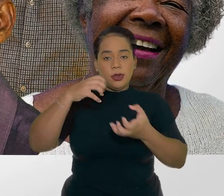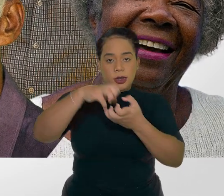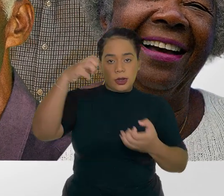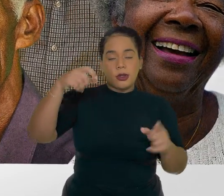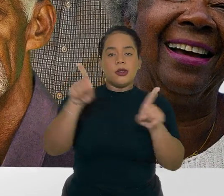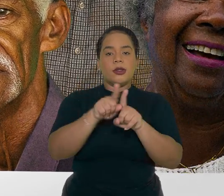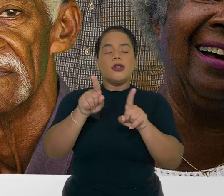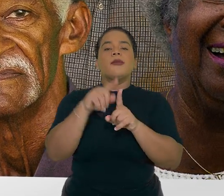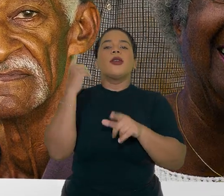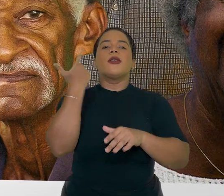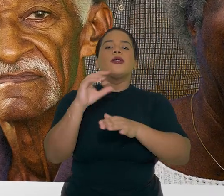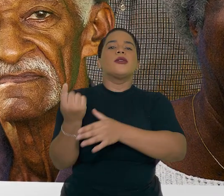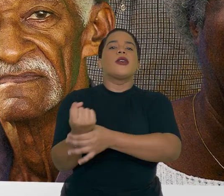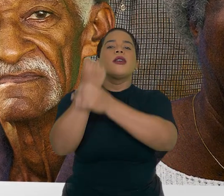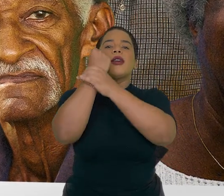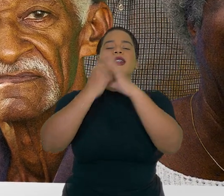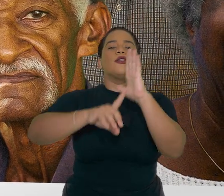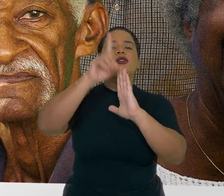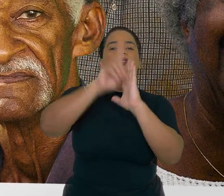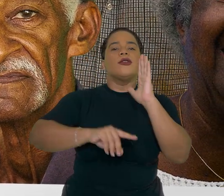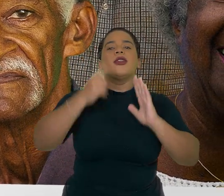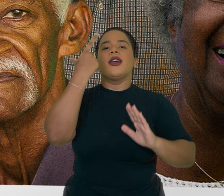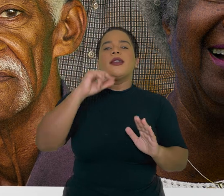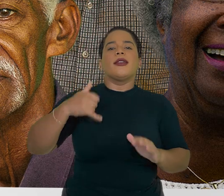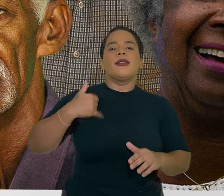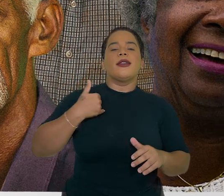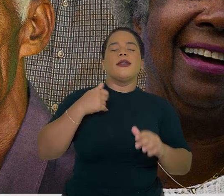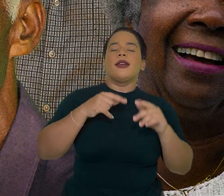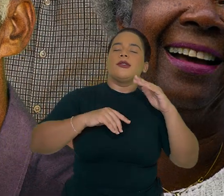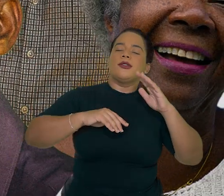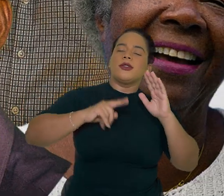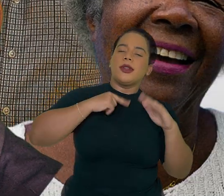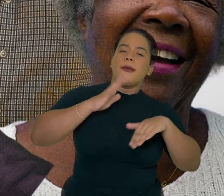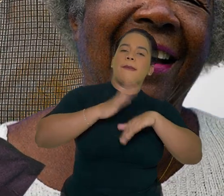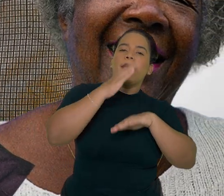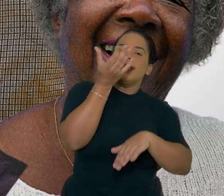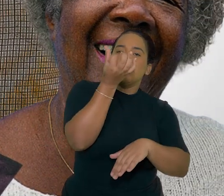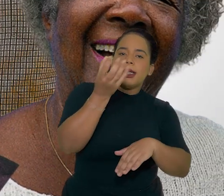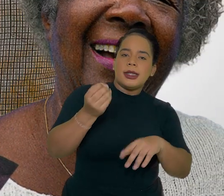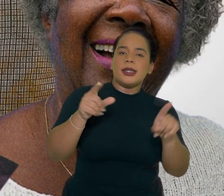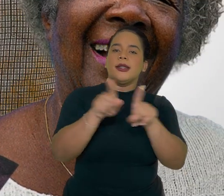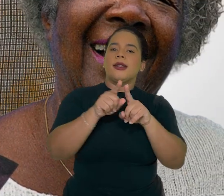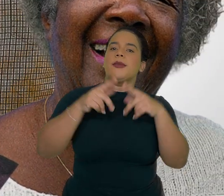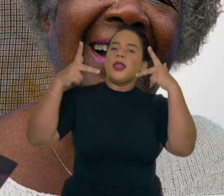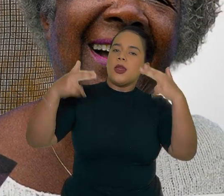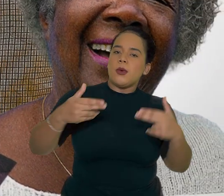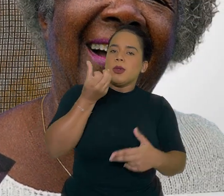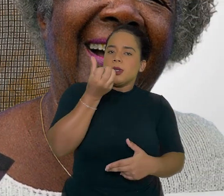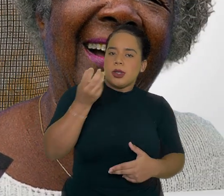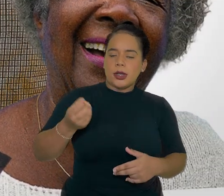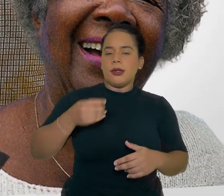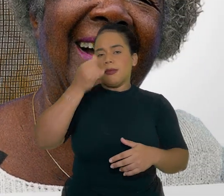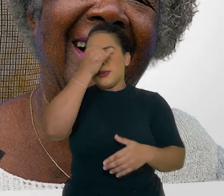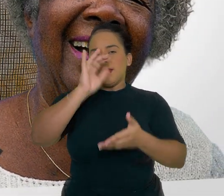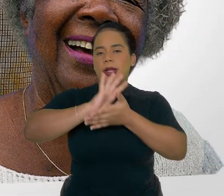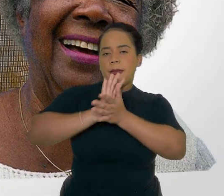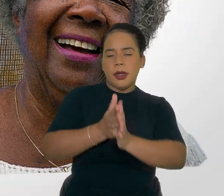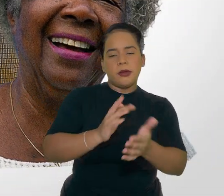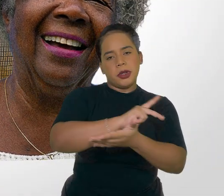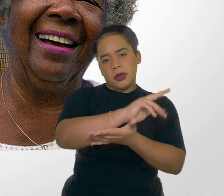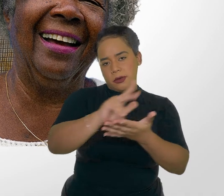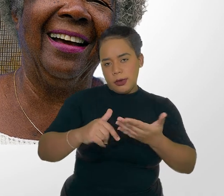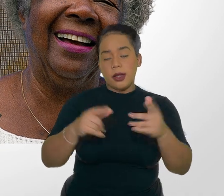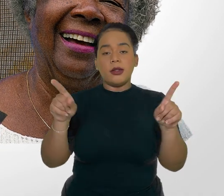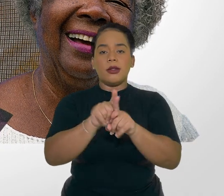a quem tem idade igual ou superior a 60 anos, para que não sofram discriminação de qualquer natureza. Outra